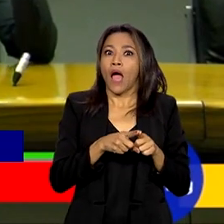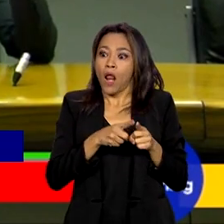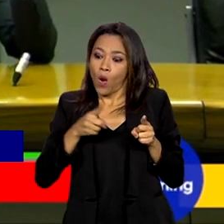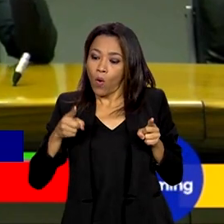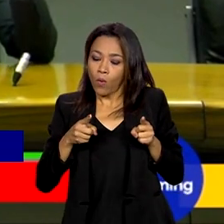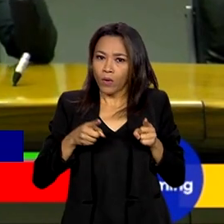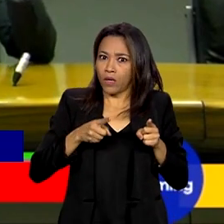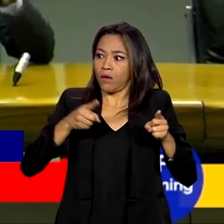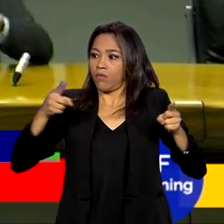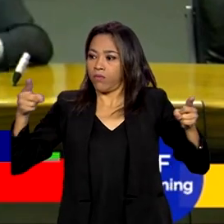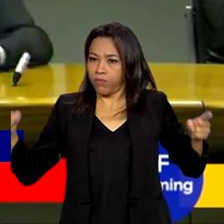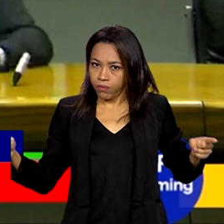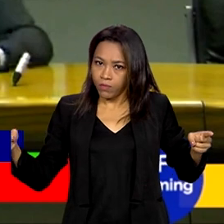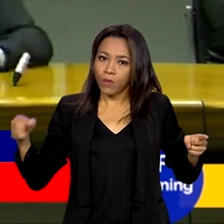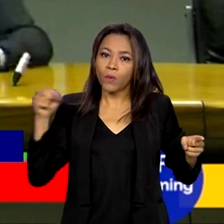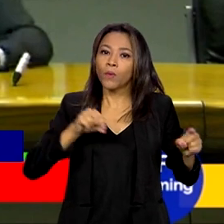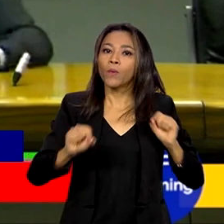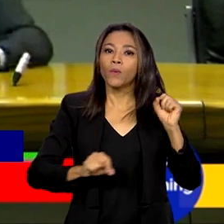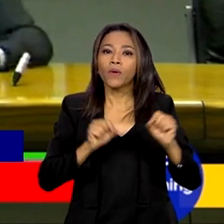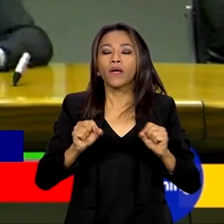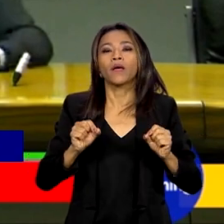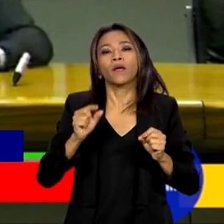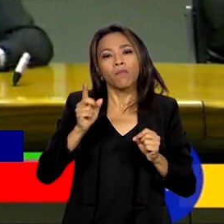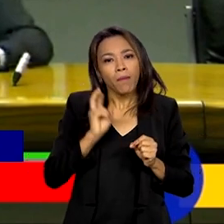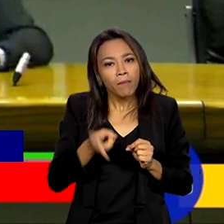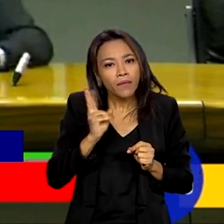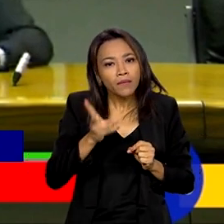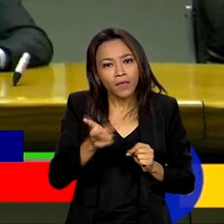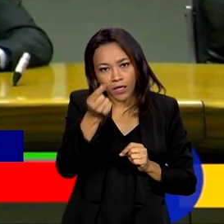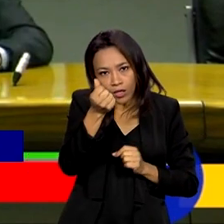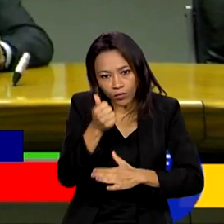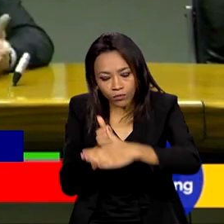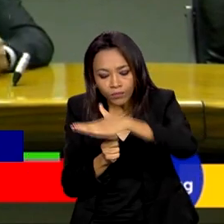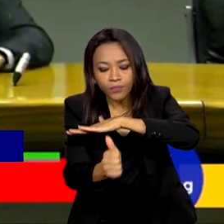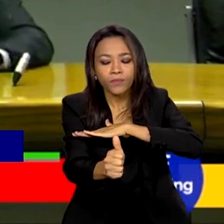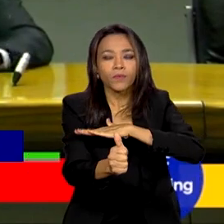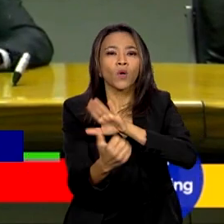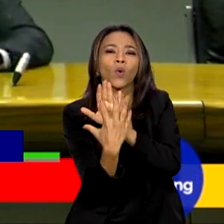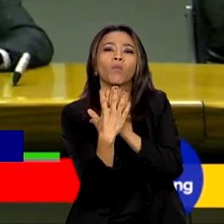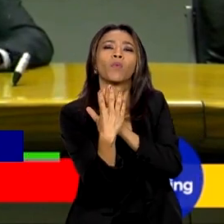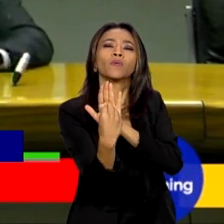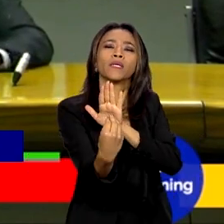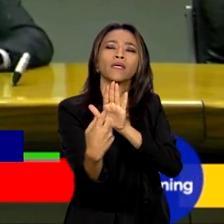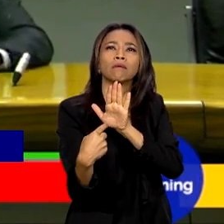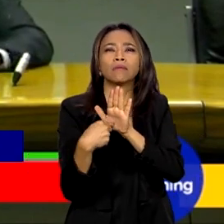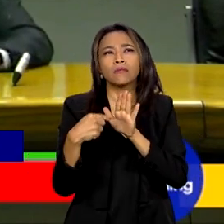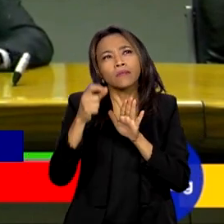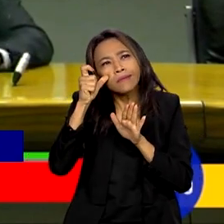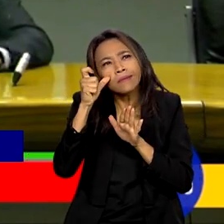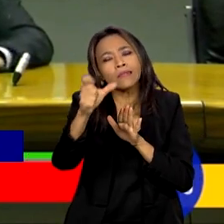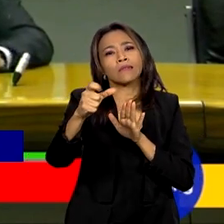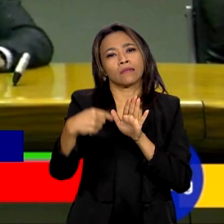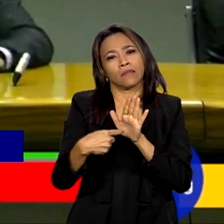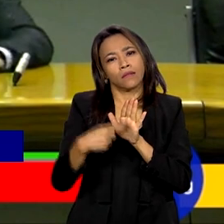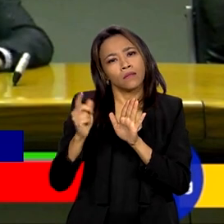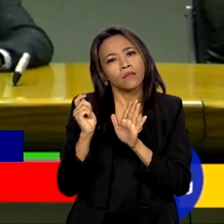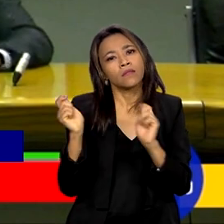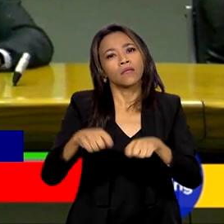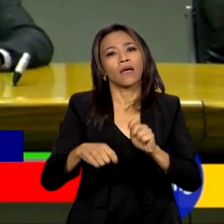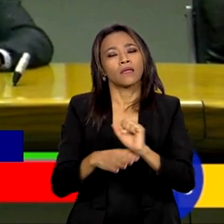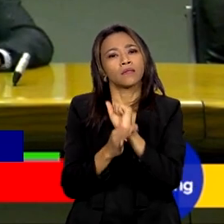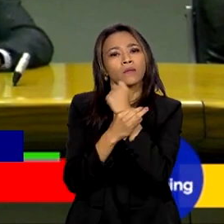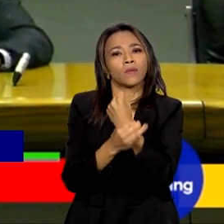consistente e sustentável dos investimentos no país, com modelos mais interessantes, com mais segurança